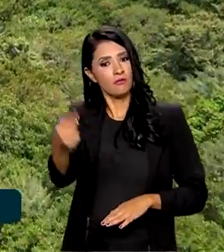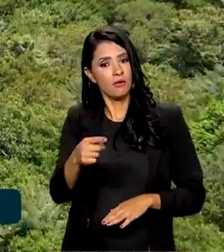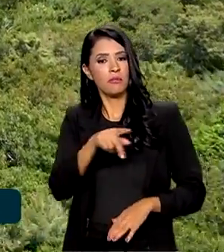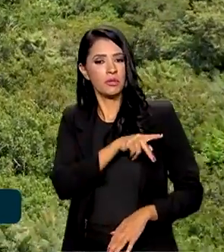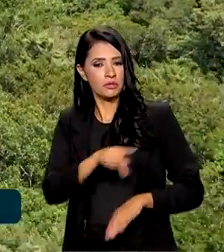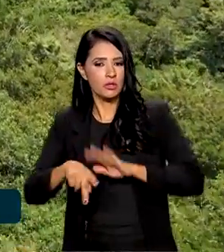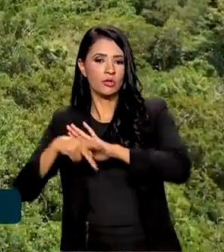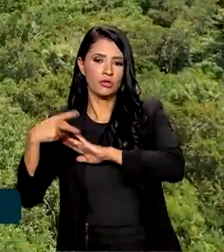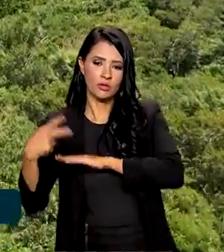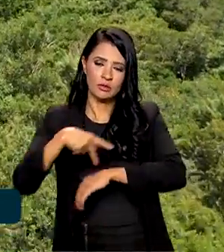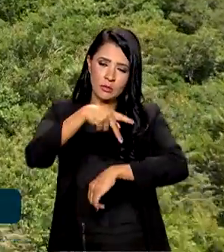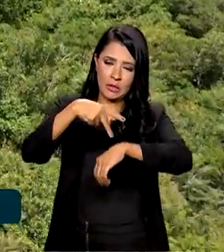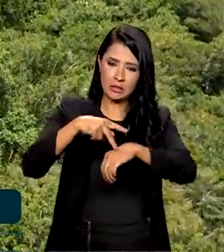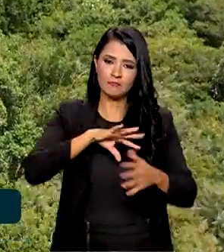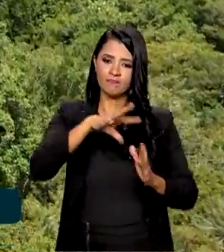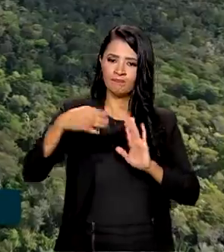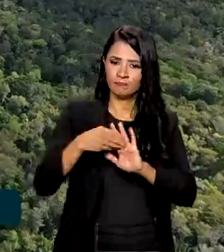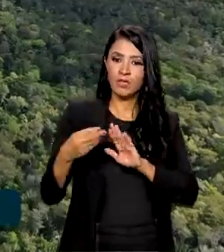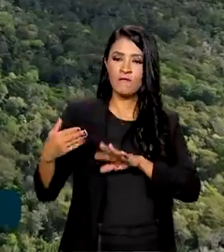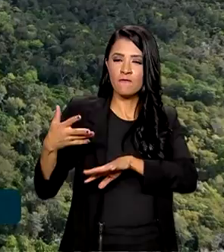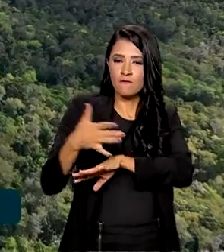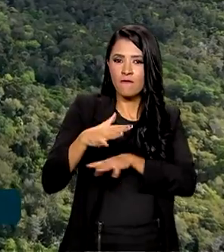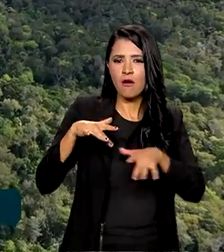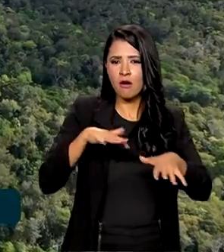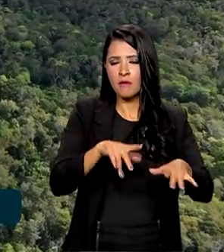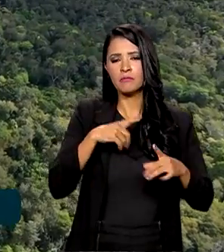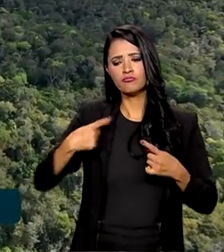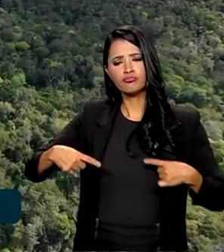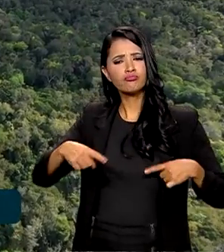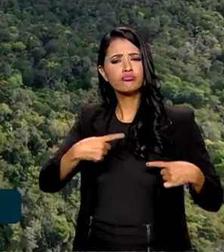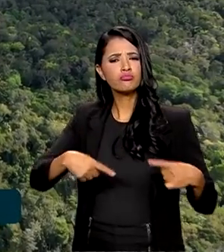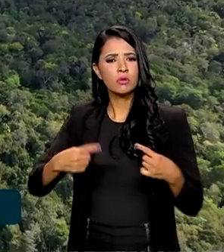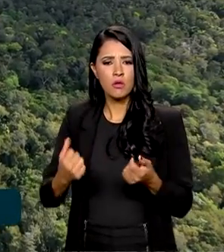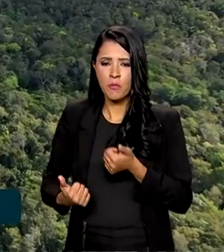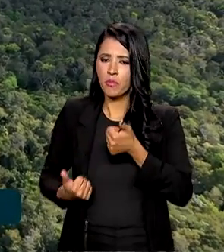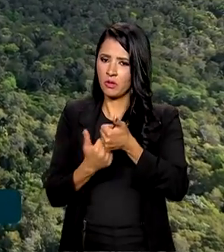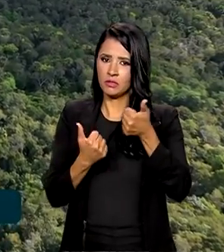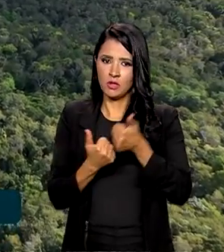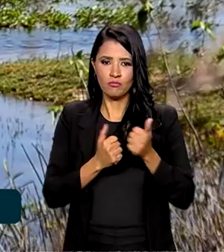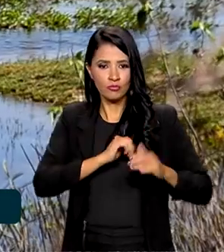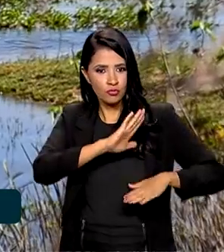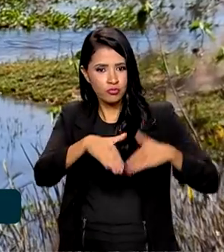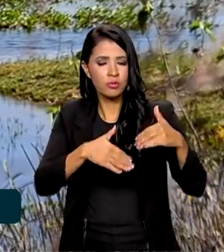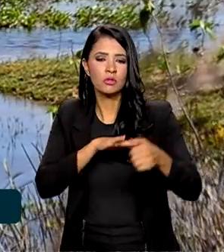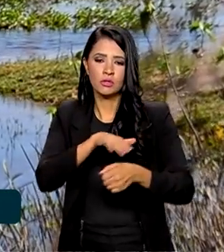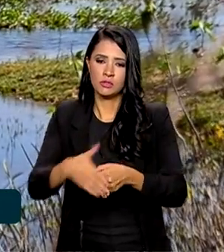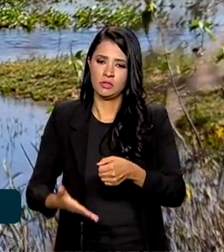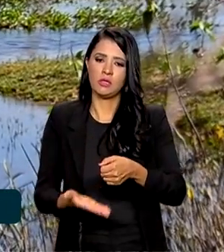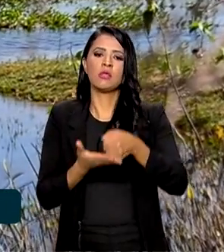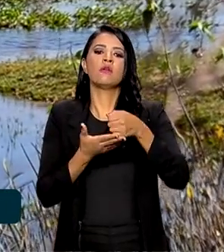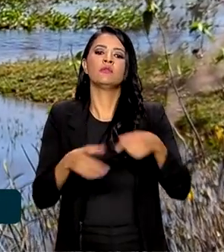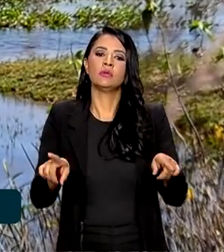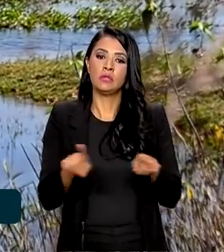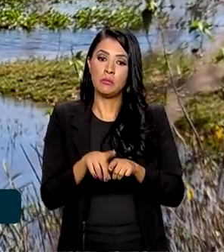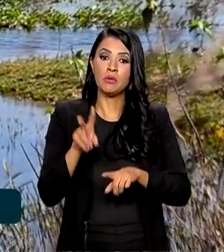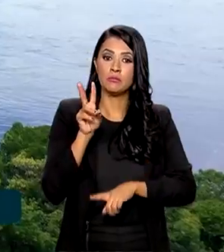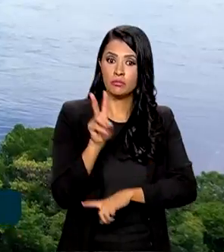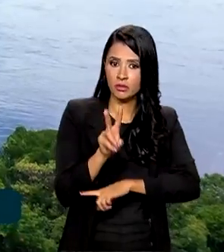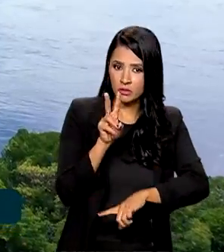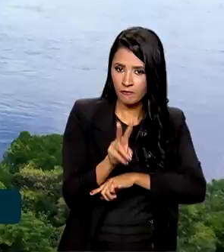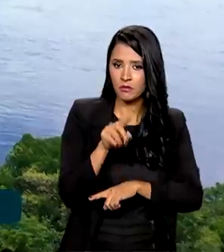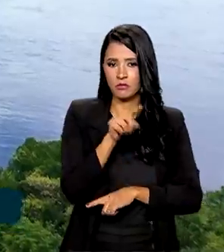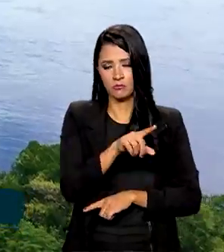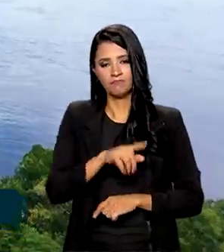países amazônicos se reúnem para debater cooperação para o desenvolvimento sustentável e preservação.